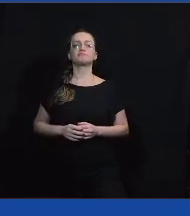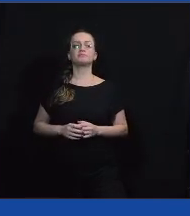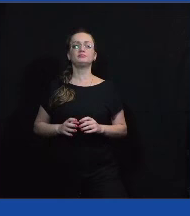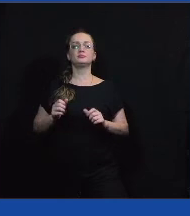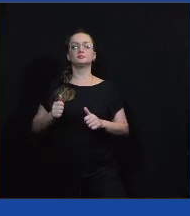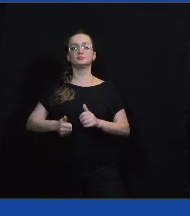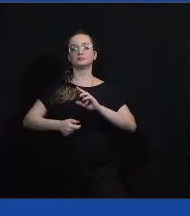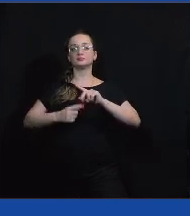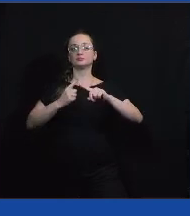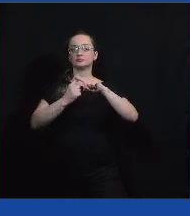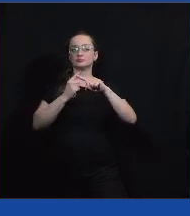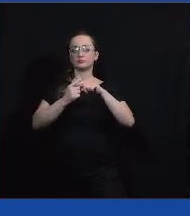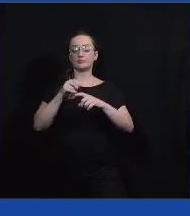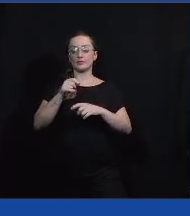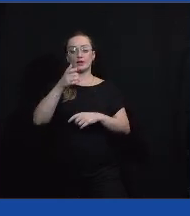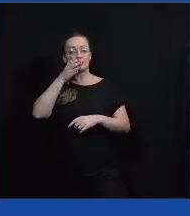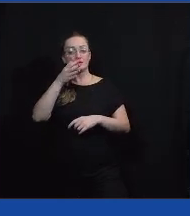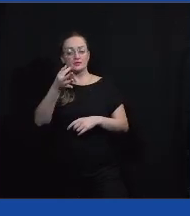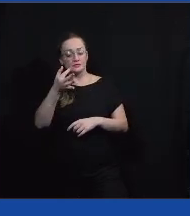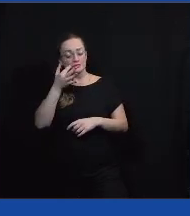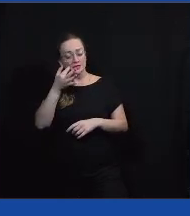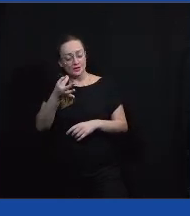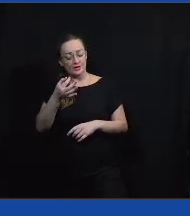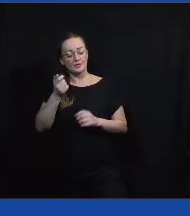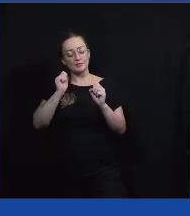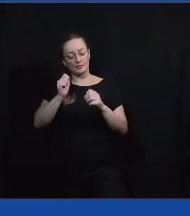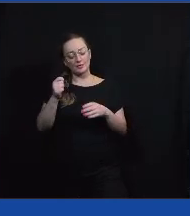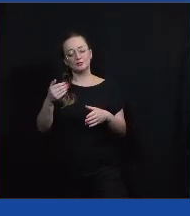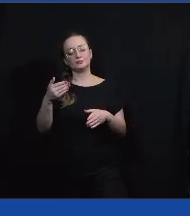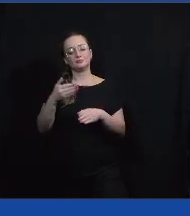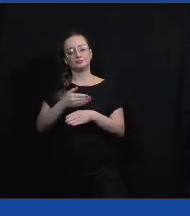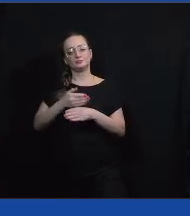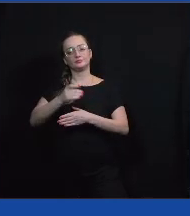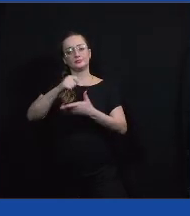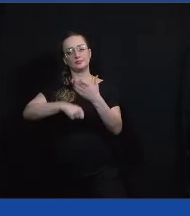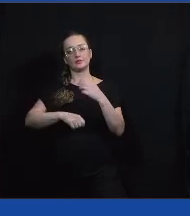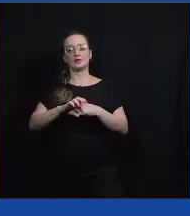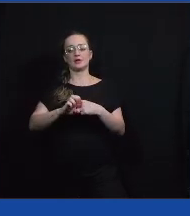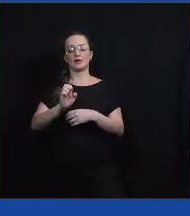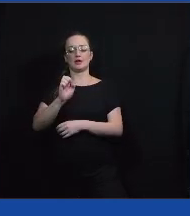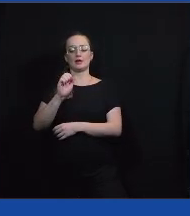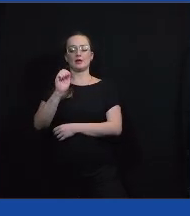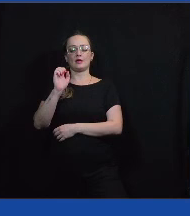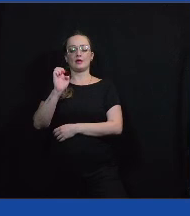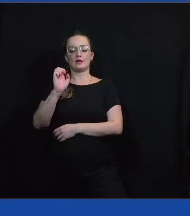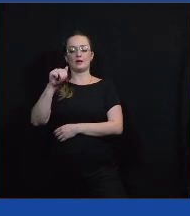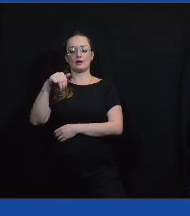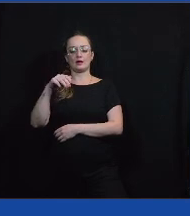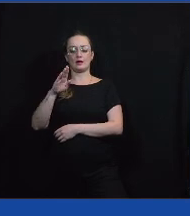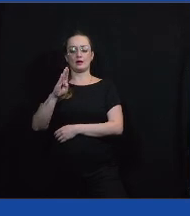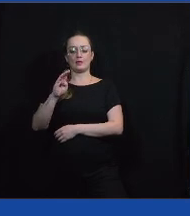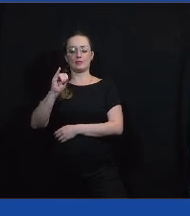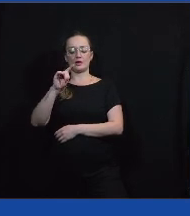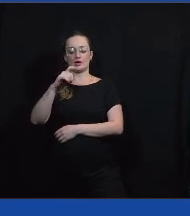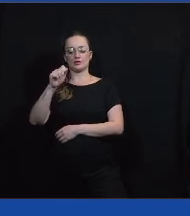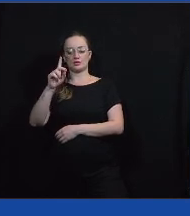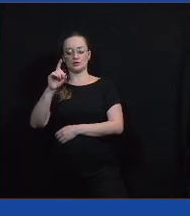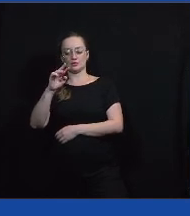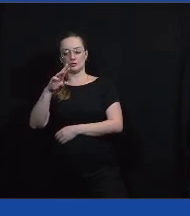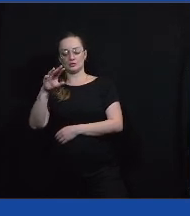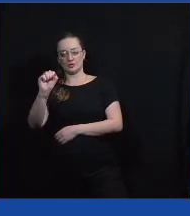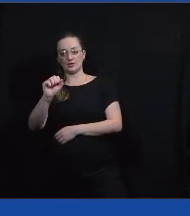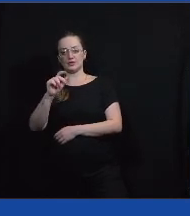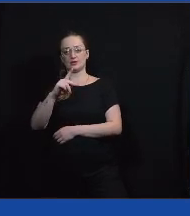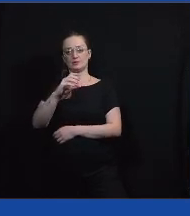então, se vocês têm interesse nisso, vocês podem se inscrever no nosso programa de embaixadores Politize, que lá a gente trabalha esse